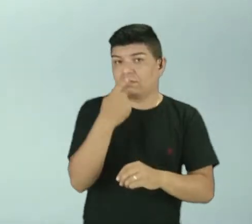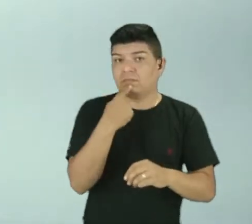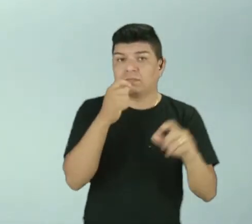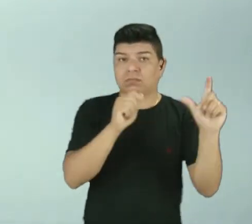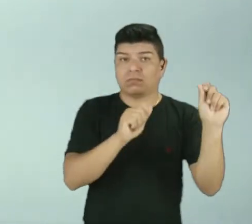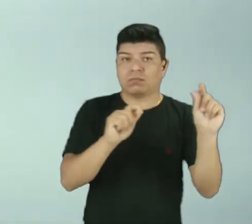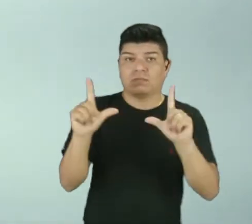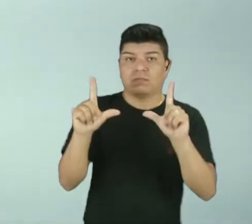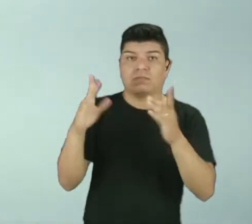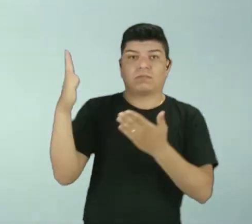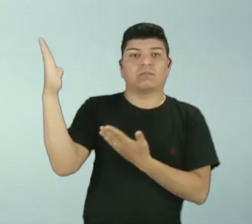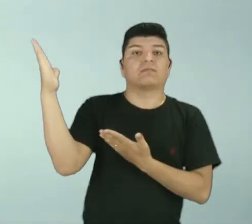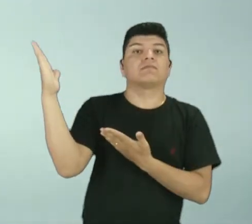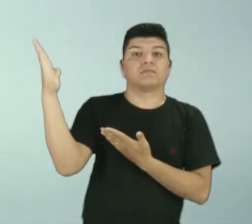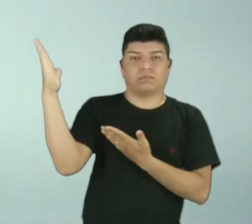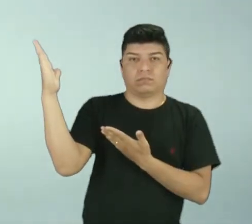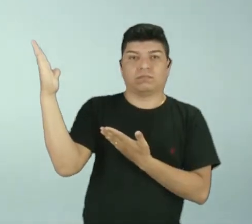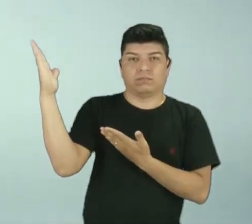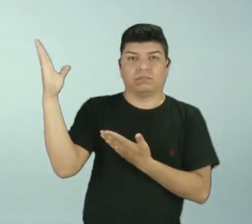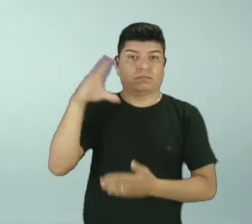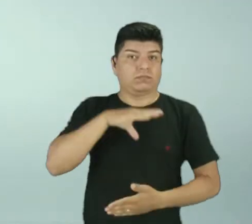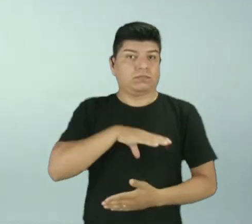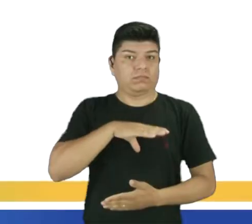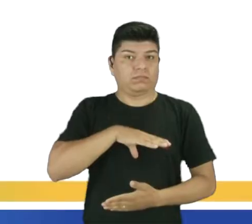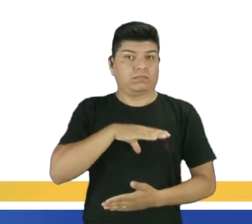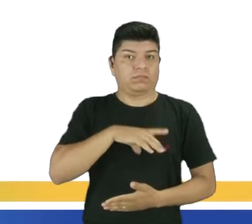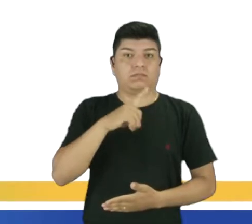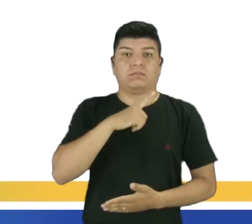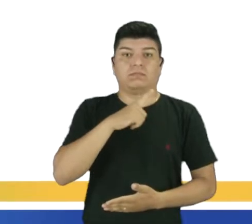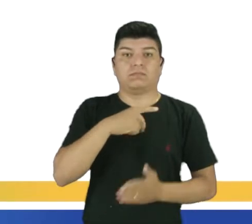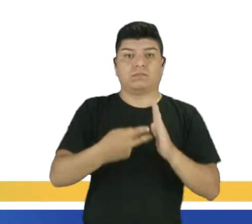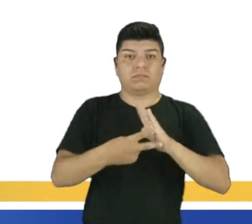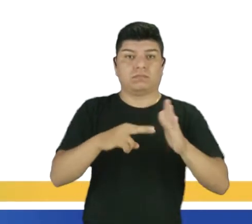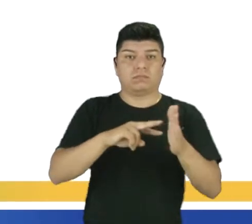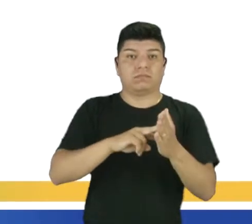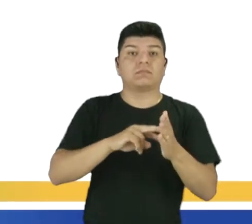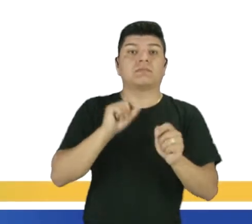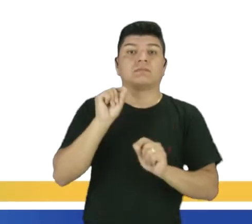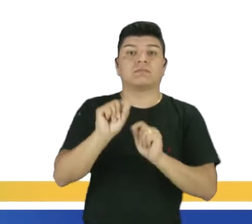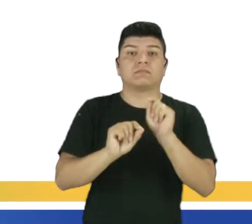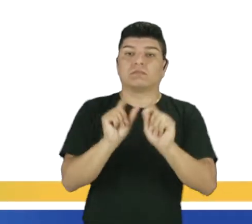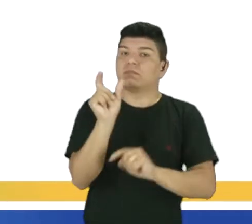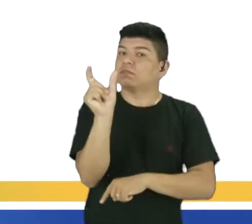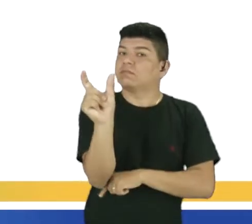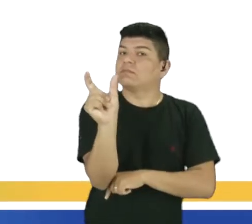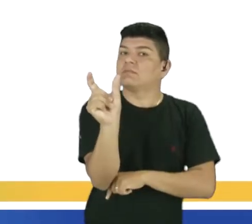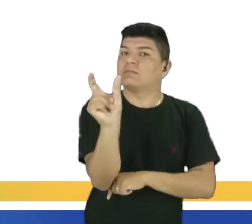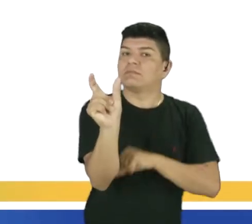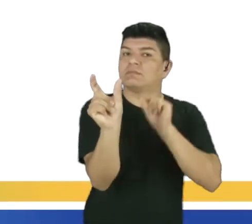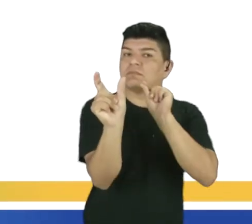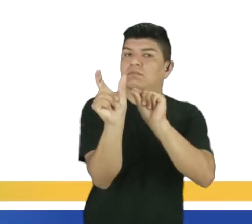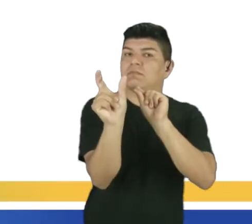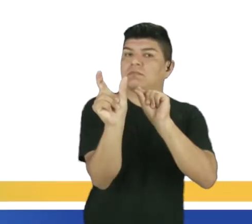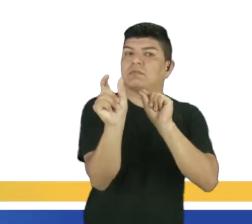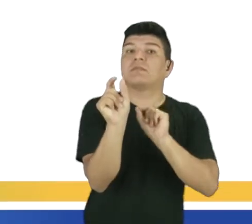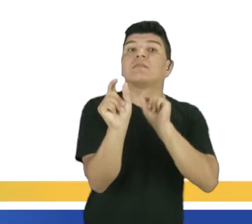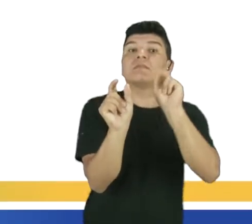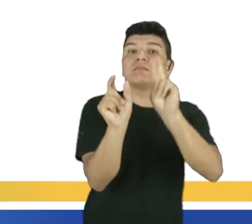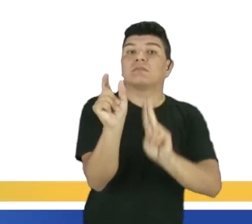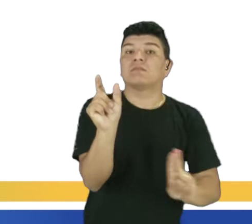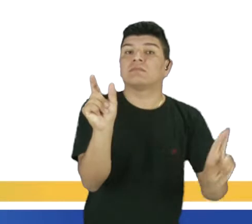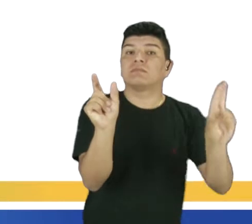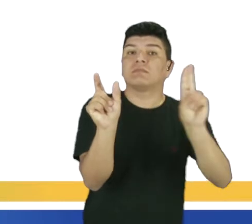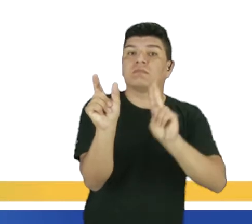ver que as conjunções em língua portuguesa, nós temos uma definição, que elas são palavras que atuam como